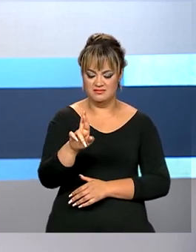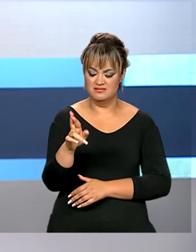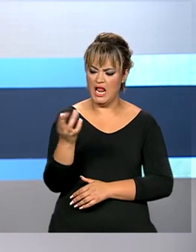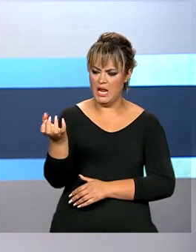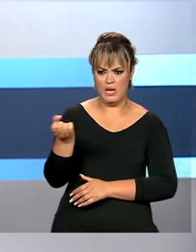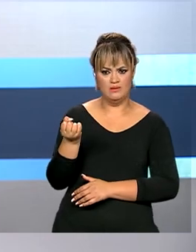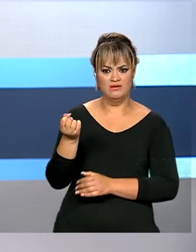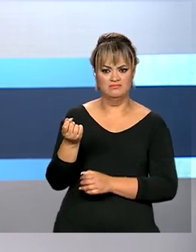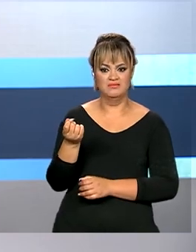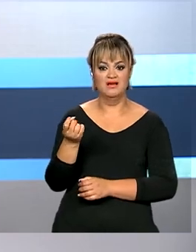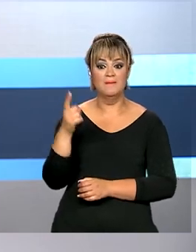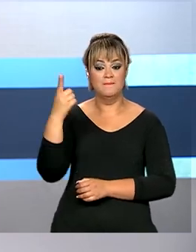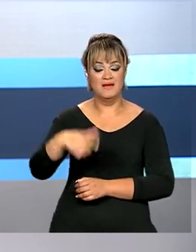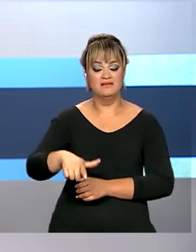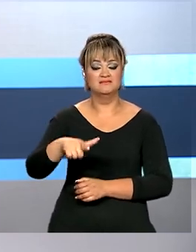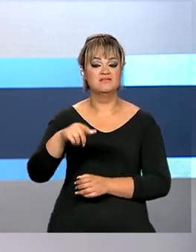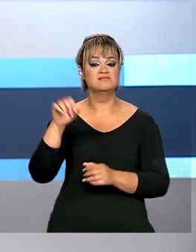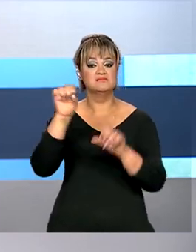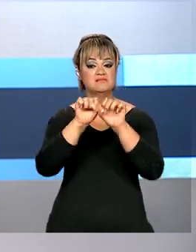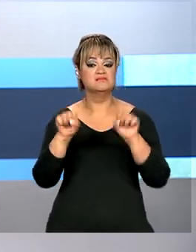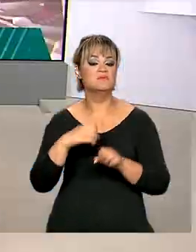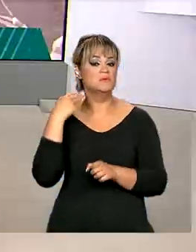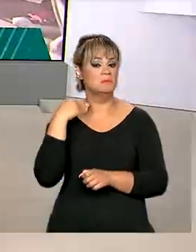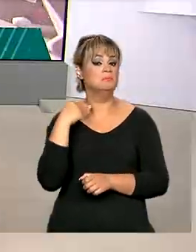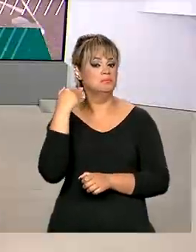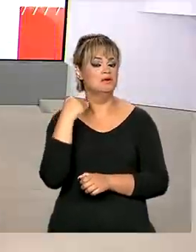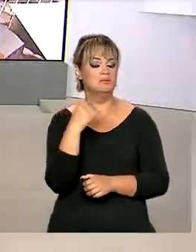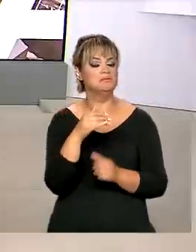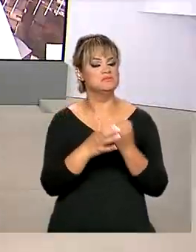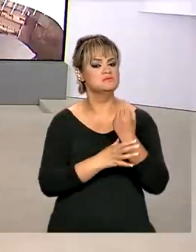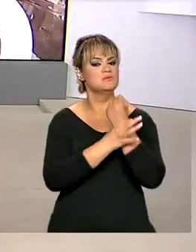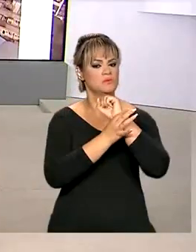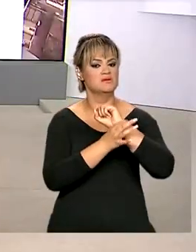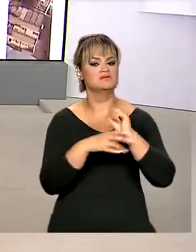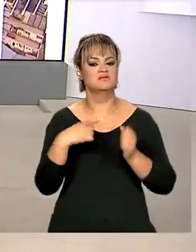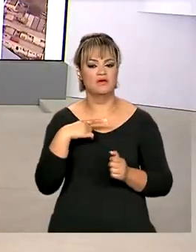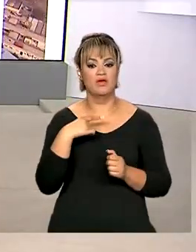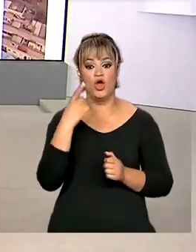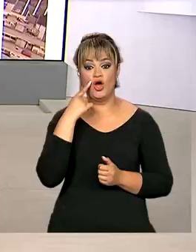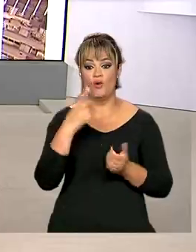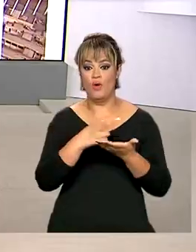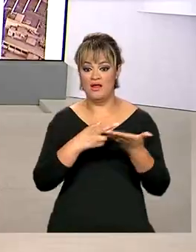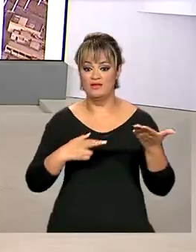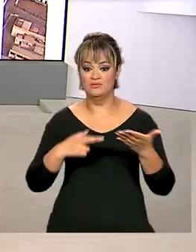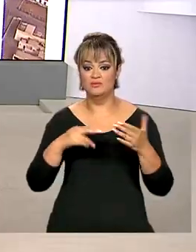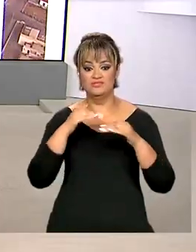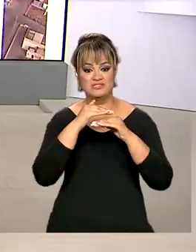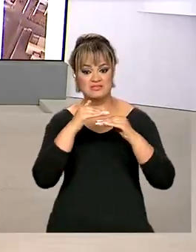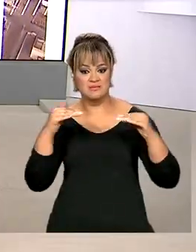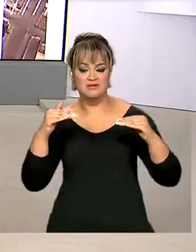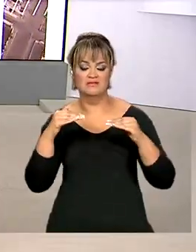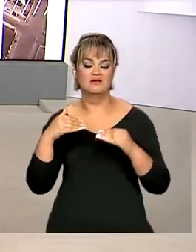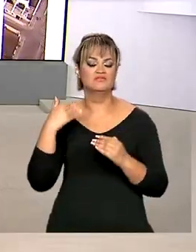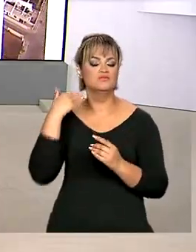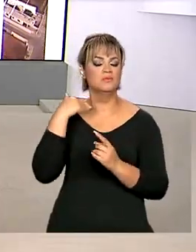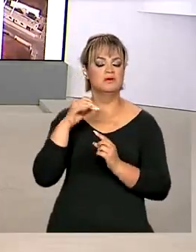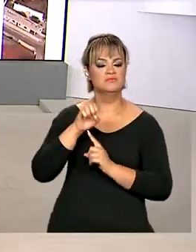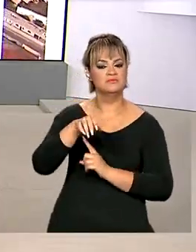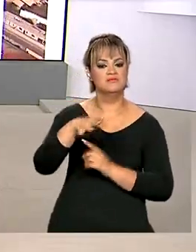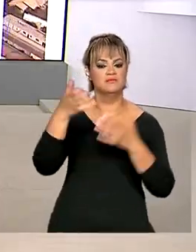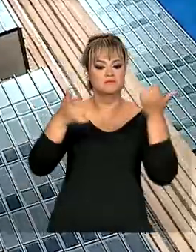lucrativo, o sistema bancário também é seguro. É o que aponta o relatório de estabilidade financeira do Banco Central.